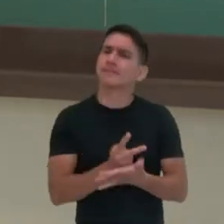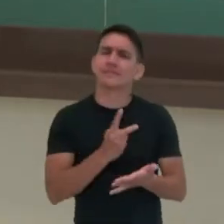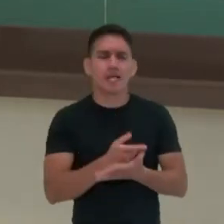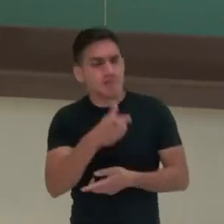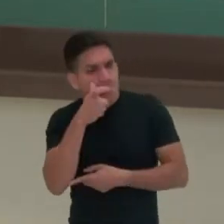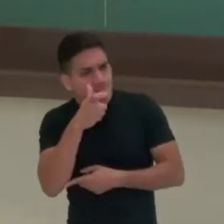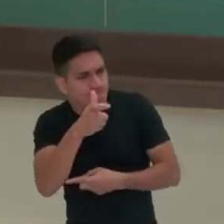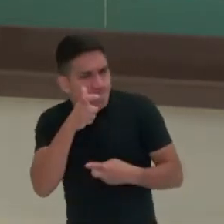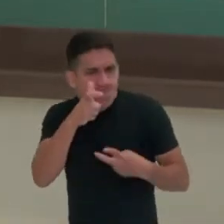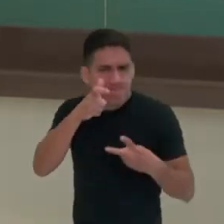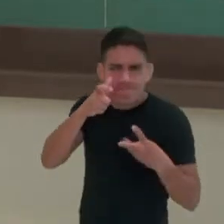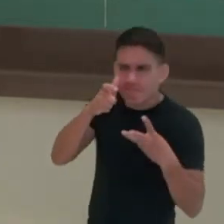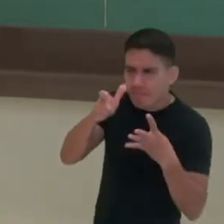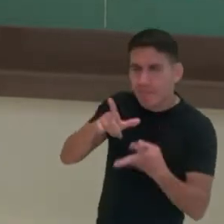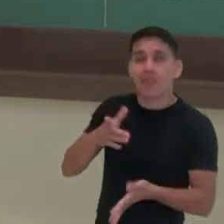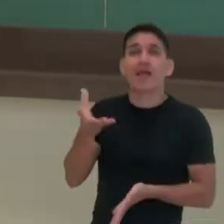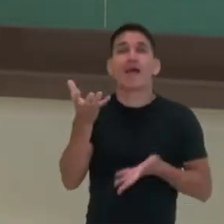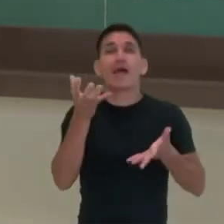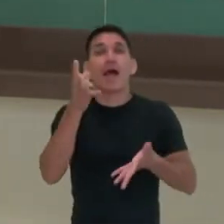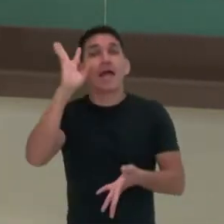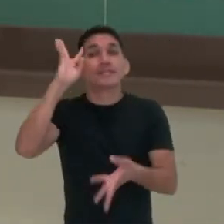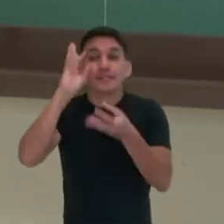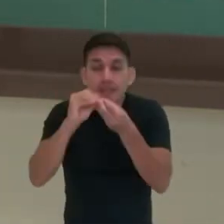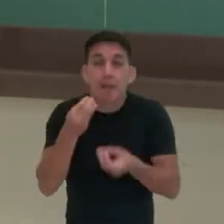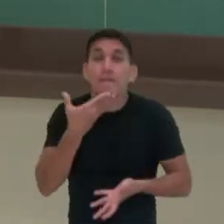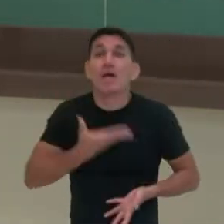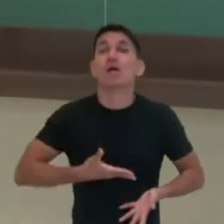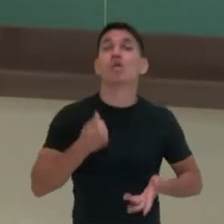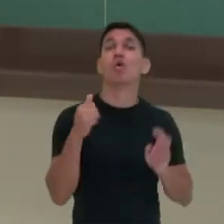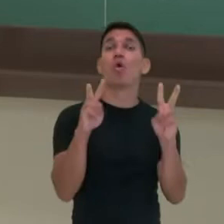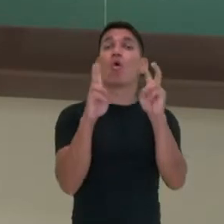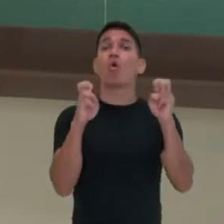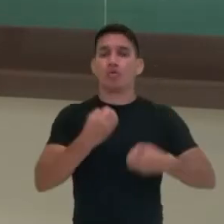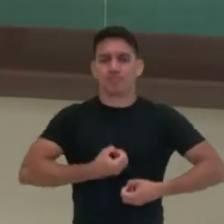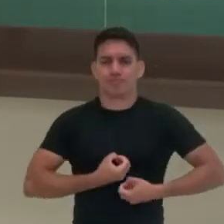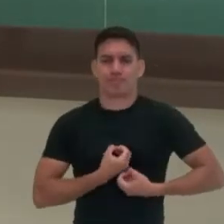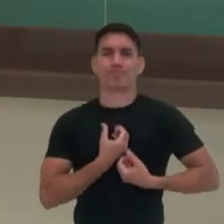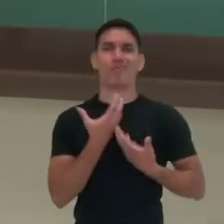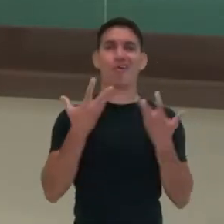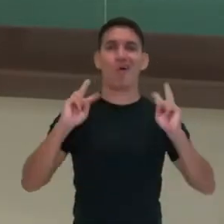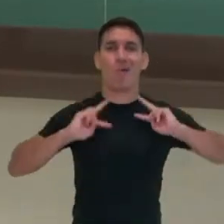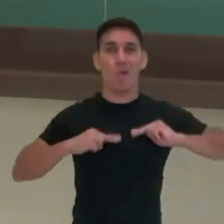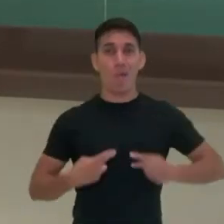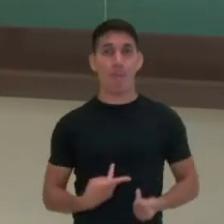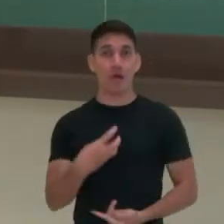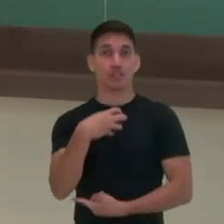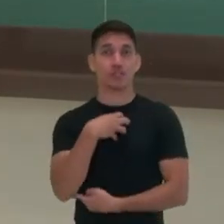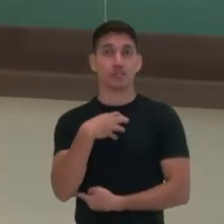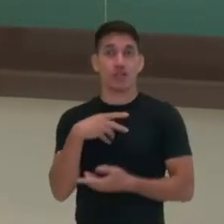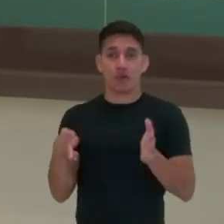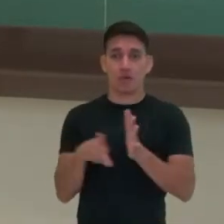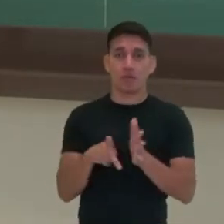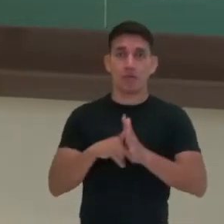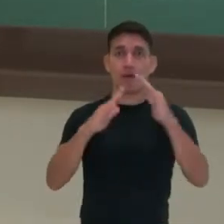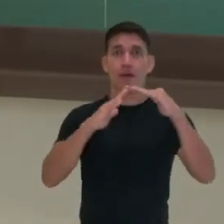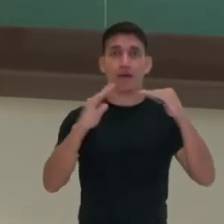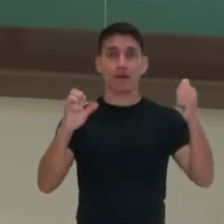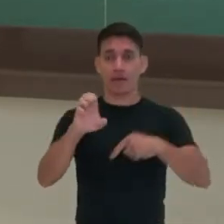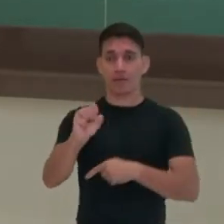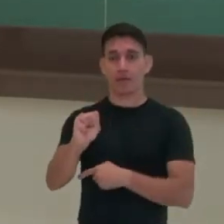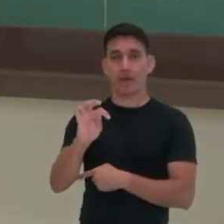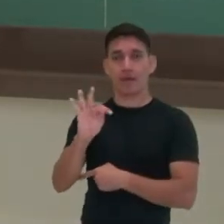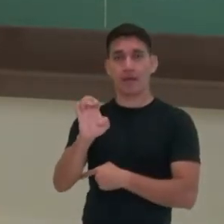interessaram em entender melhor a expressão humana através da estética,